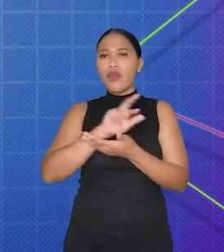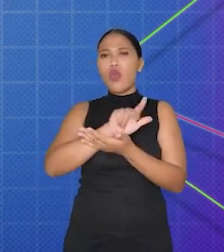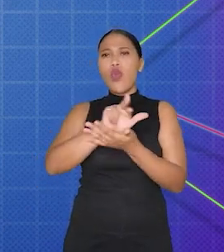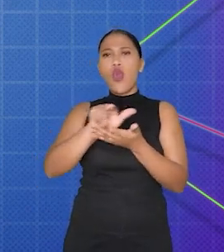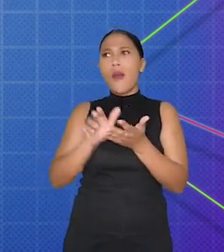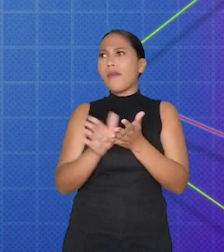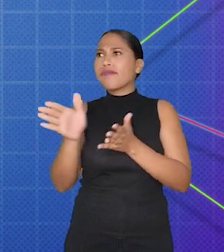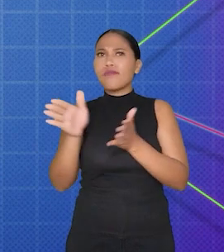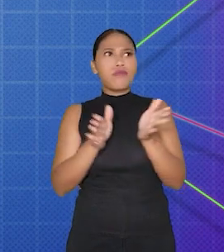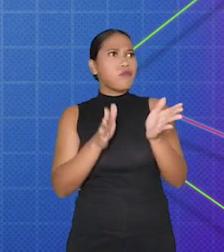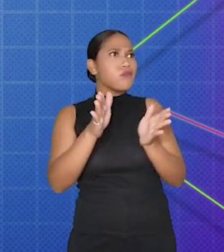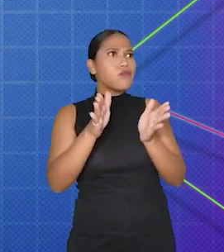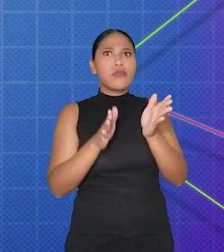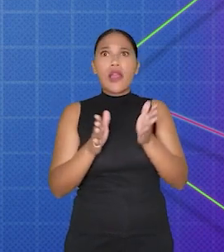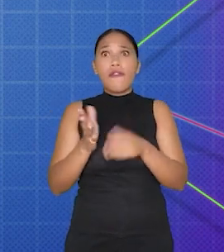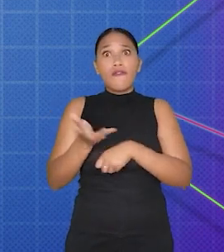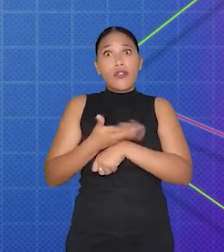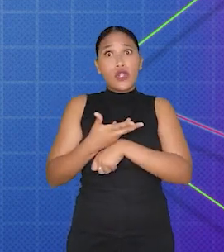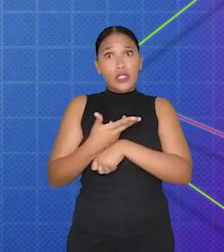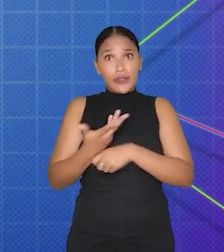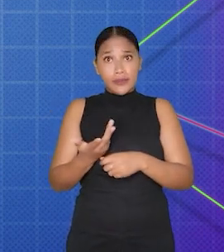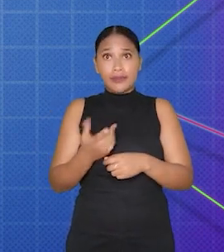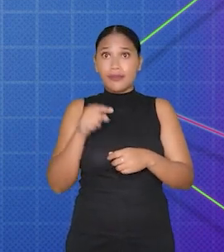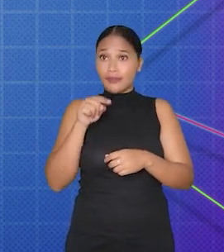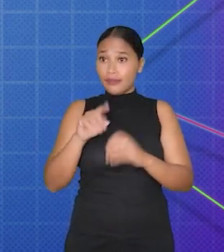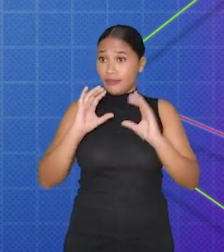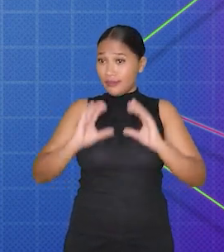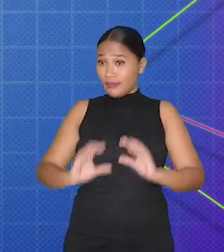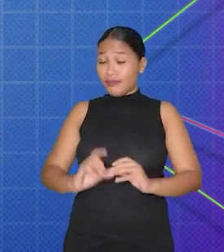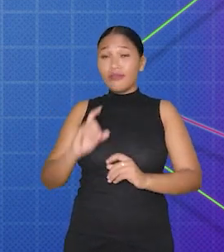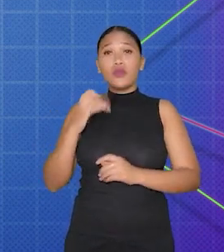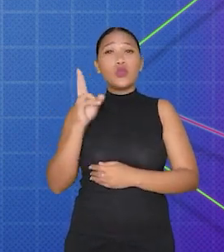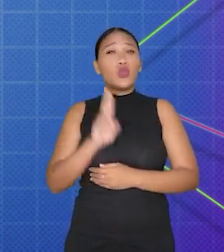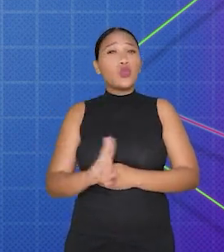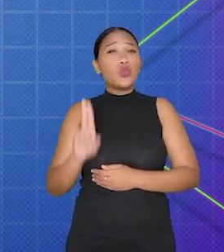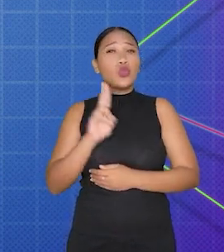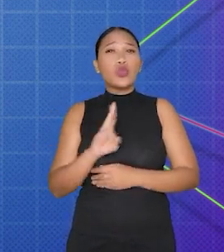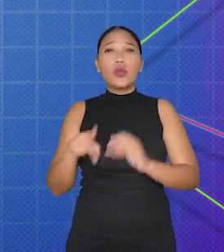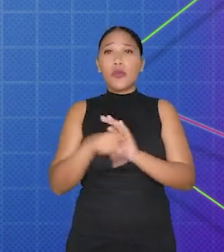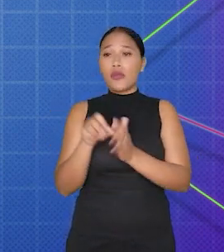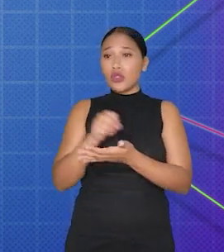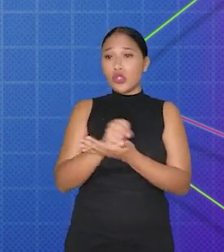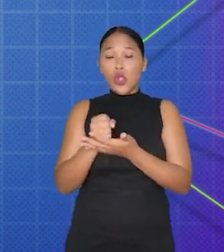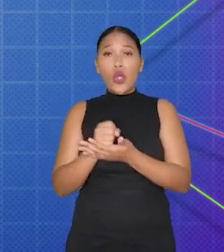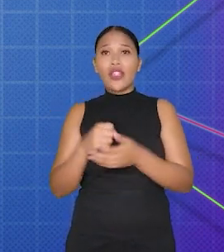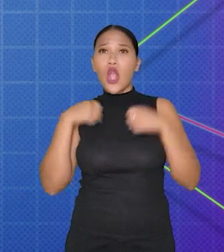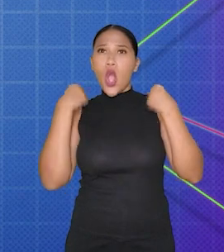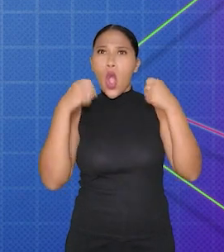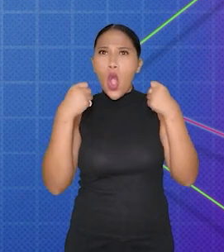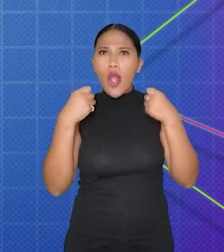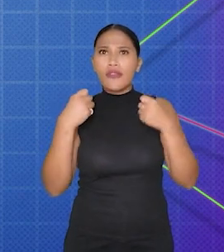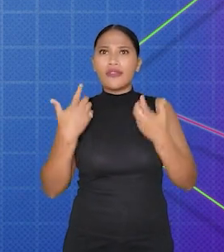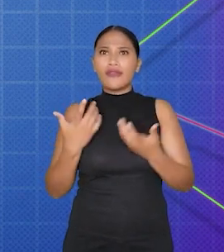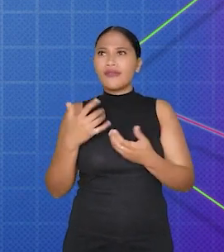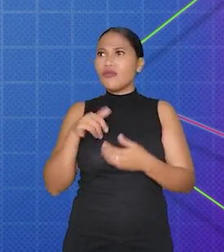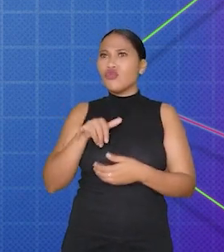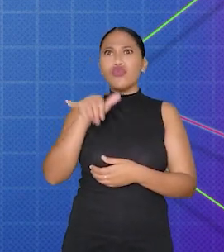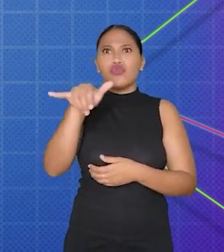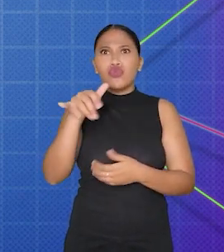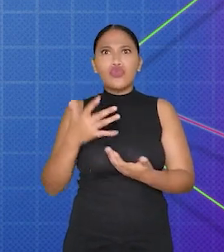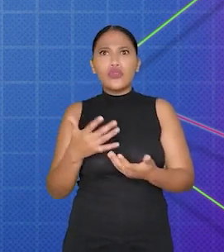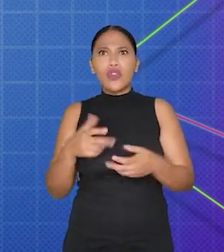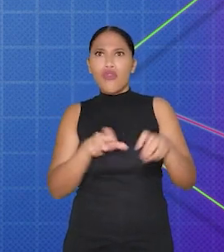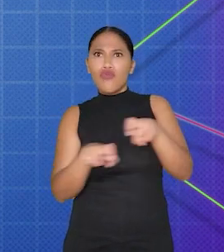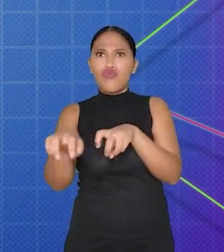mova em diferentes direções e velocidades. Esse comportamento é muito útil para jogos que envolvem corrida, voos ou